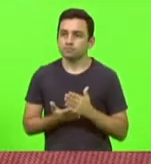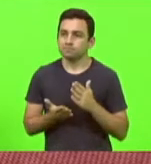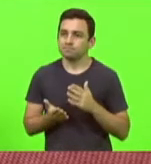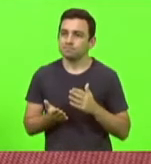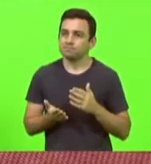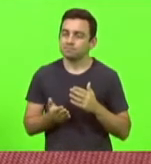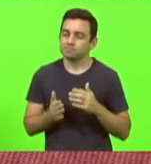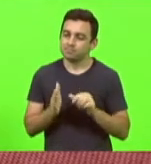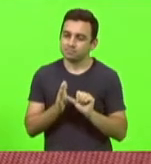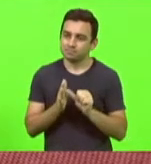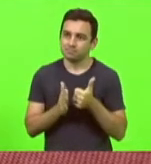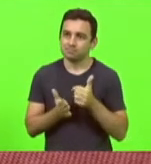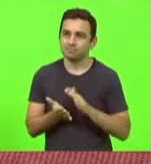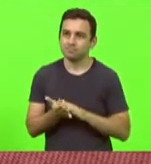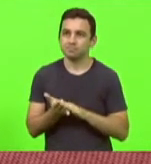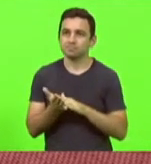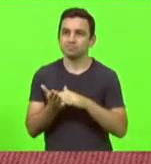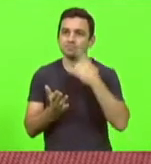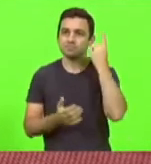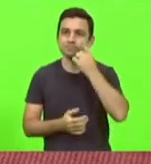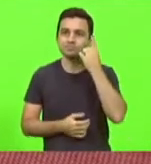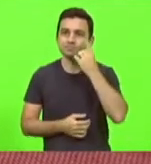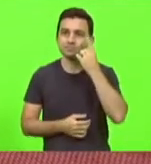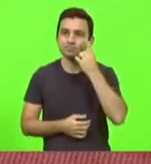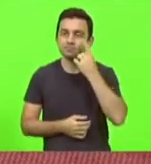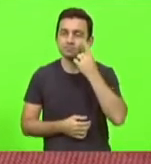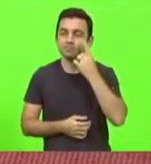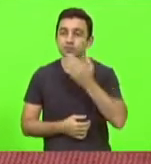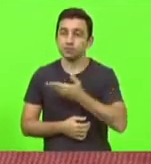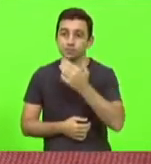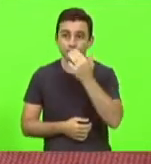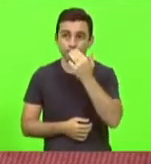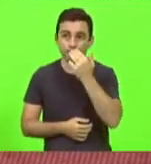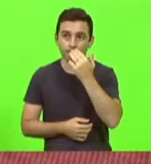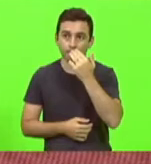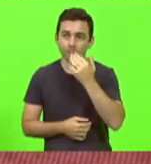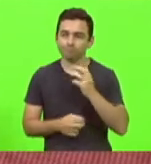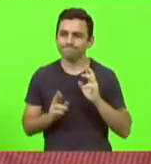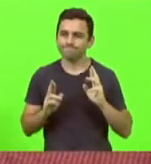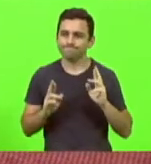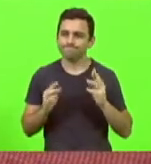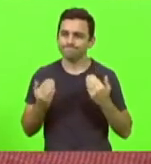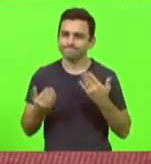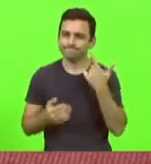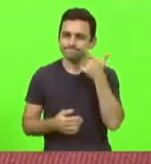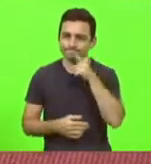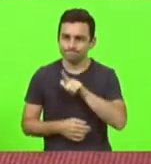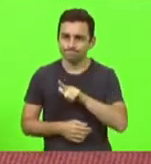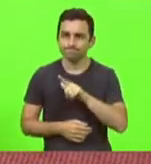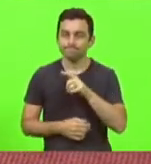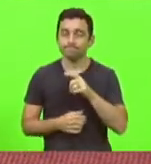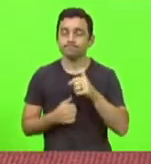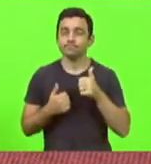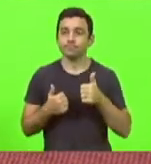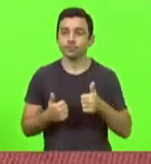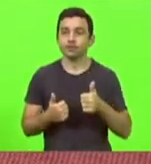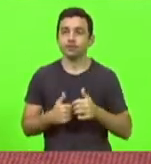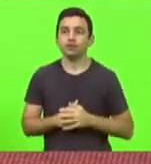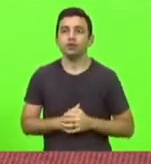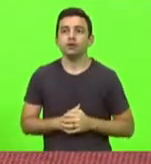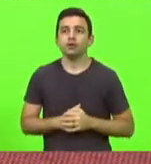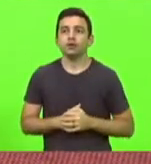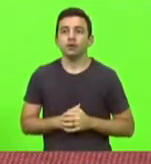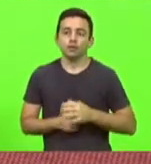o eminente deputado Márcio Sopelsa, desejo todo sucesso nesse mundo. Voto em